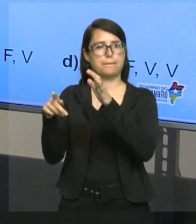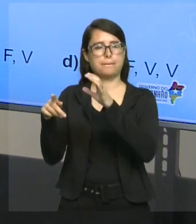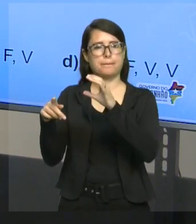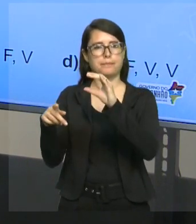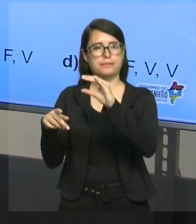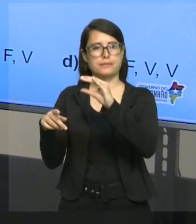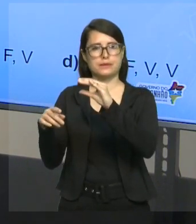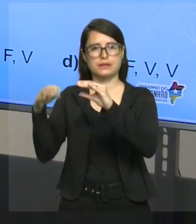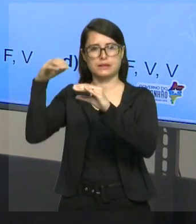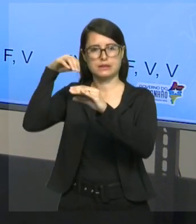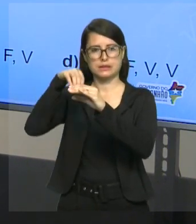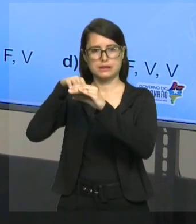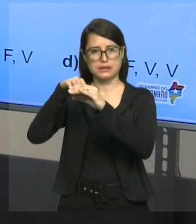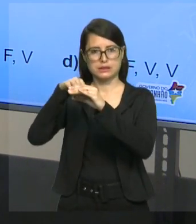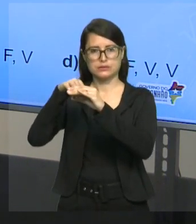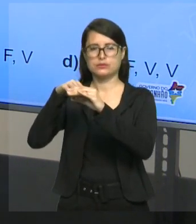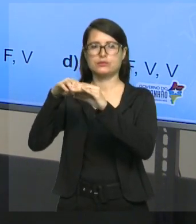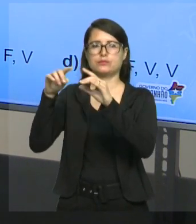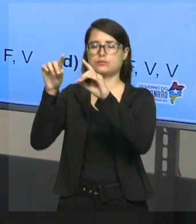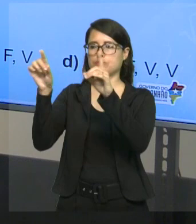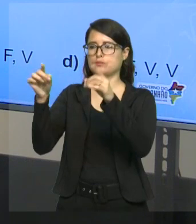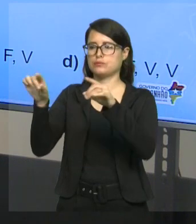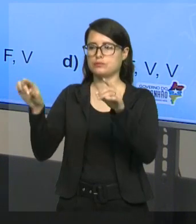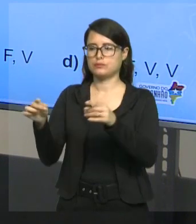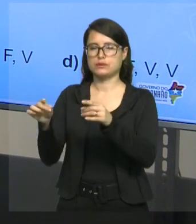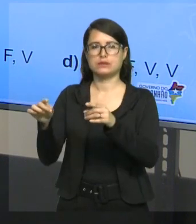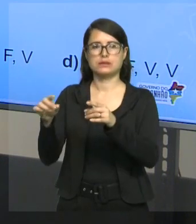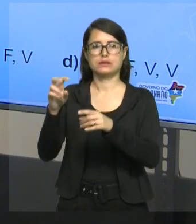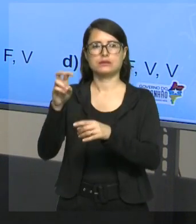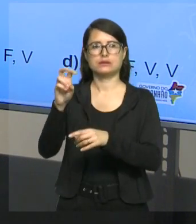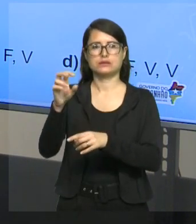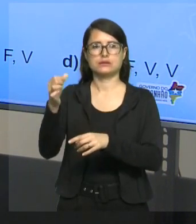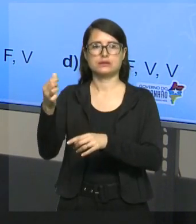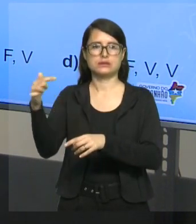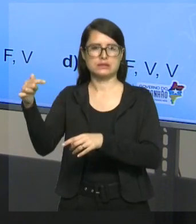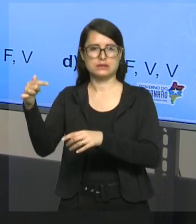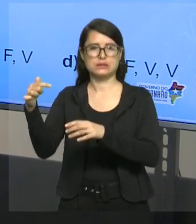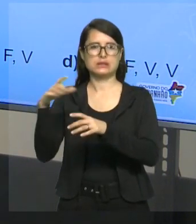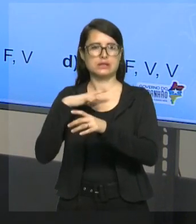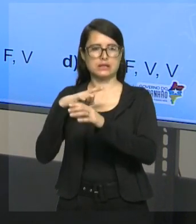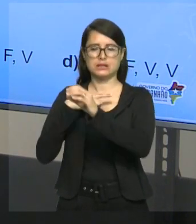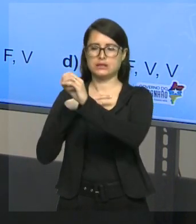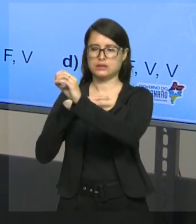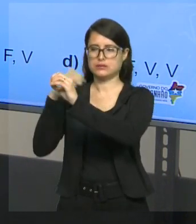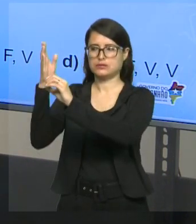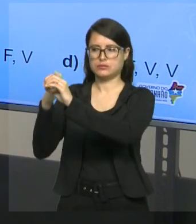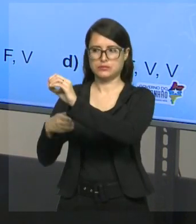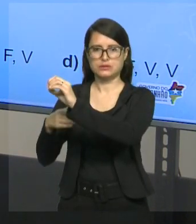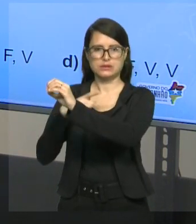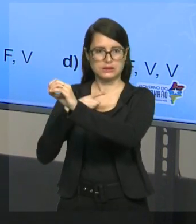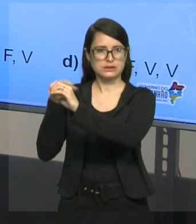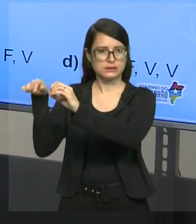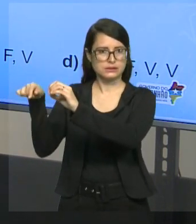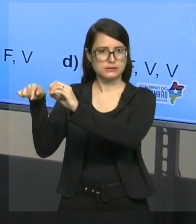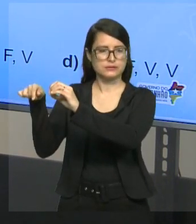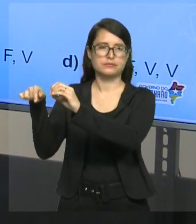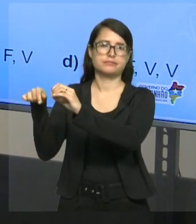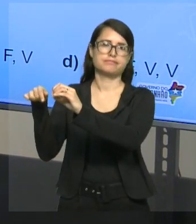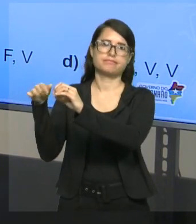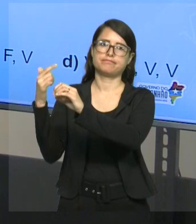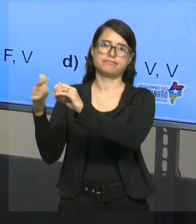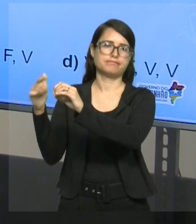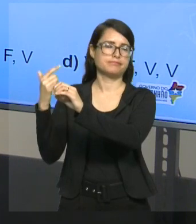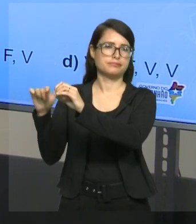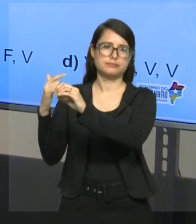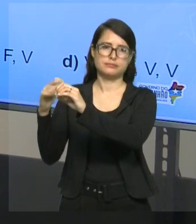falando assim, Tiago, aqui nesse conjunto não tem uma bola cortada. Logo, está errado. Só, turma, se eu tirar todos